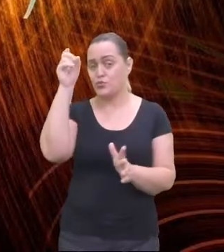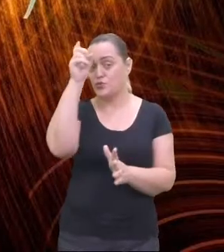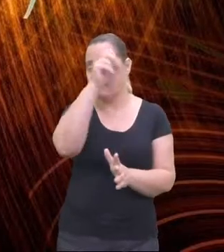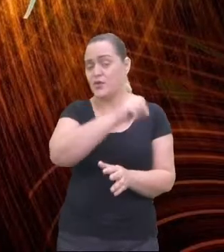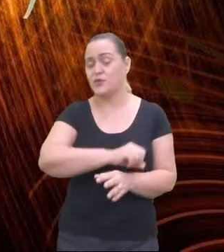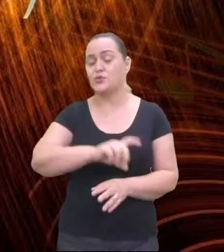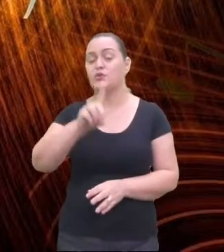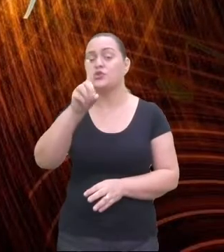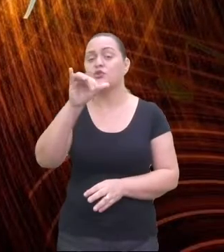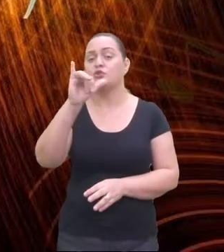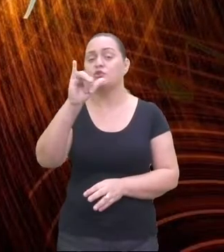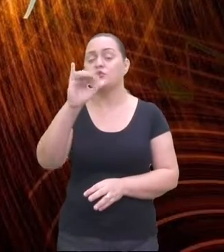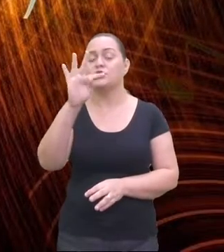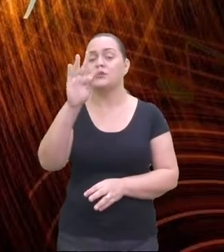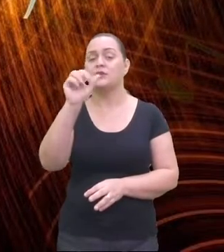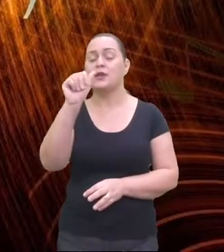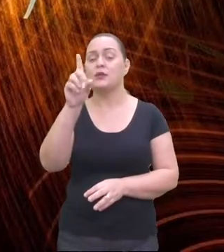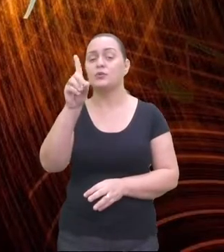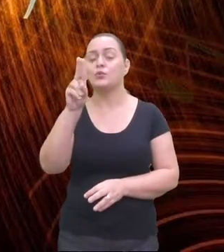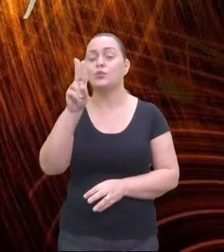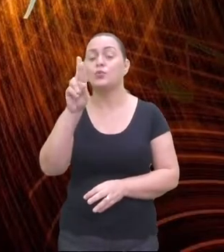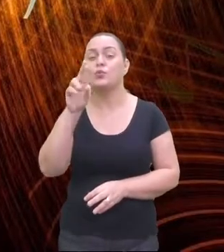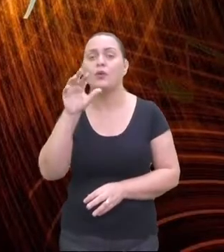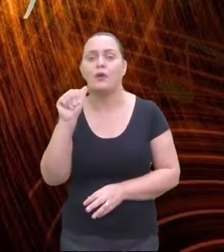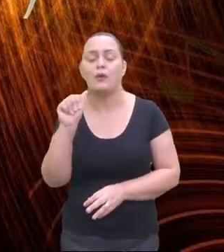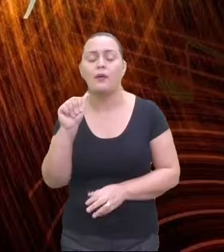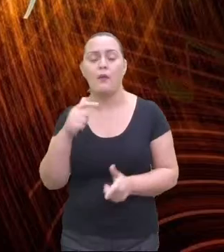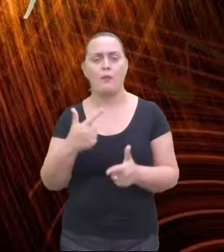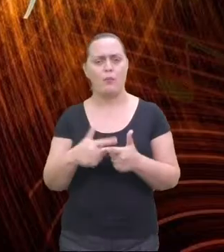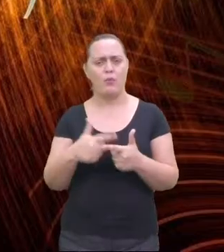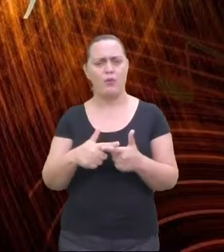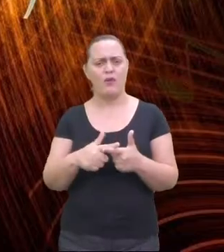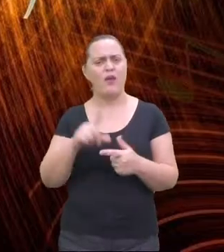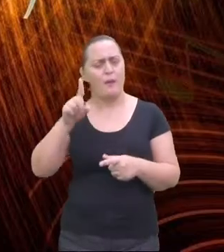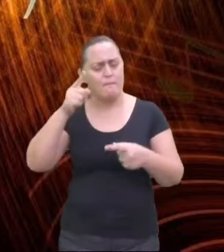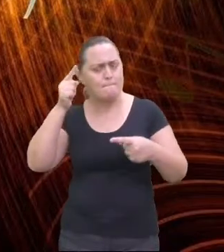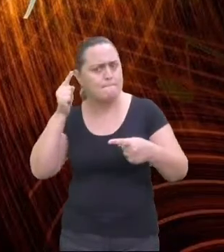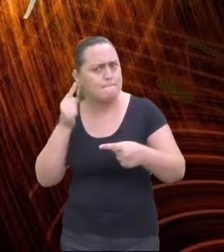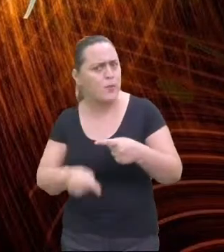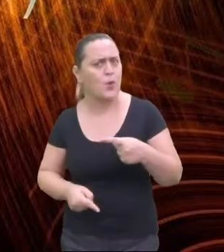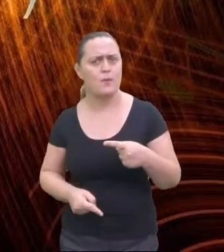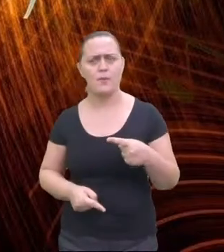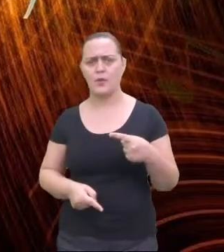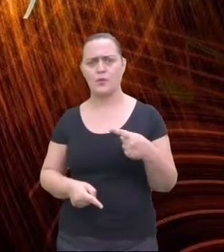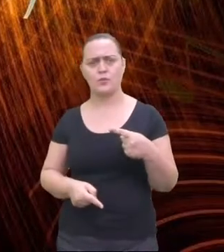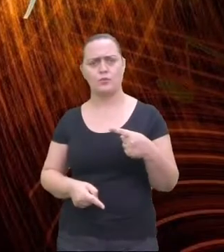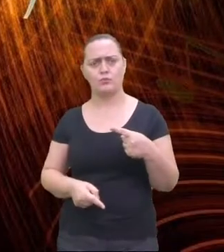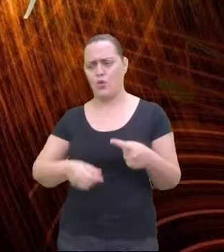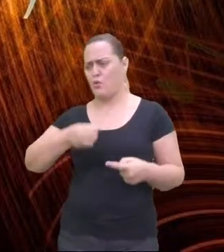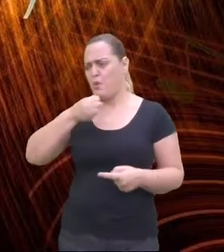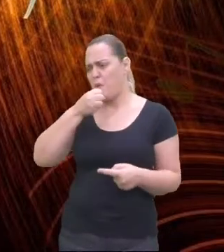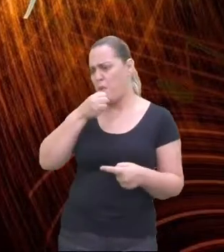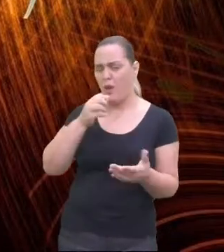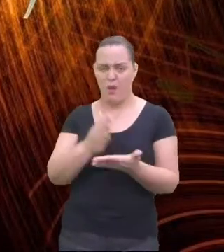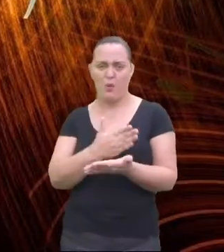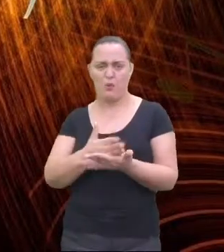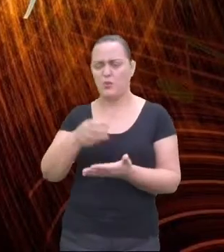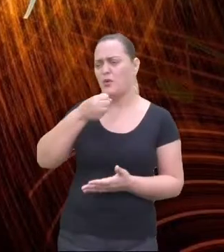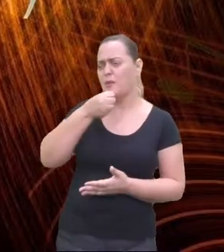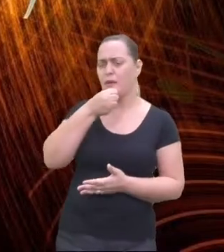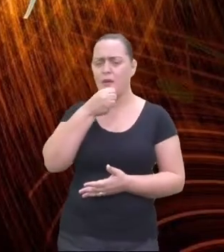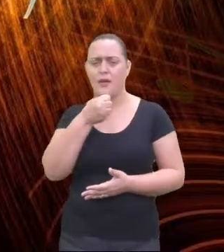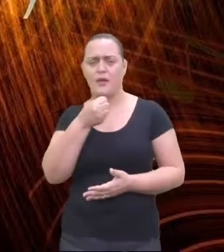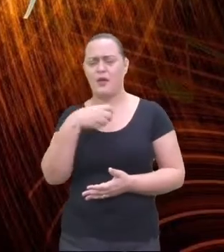músicas eram proibidas de serem tocadas. Aí, o os artistas? Eles se uniram para dizer não